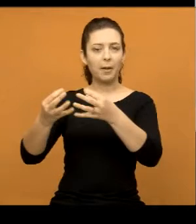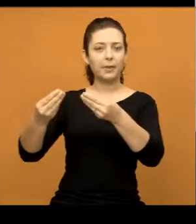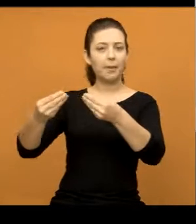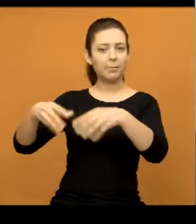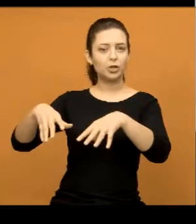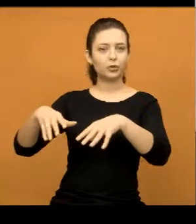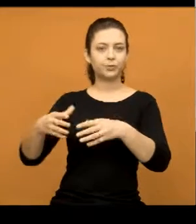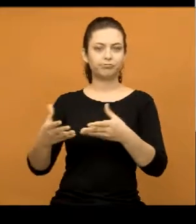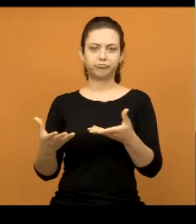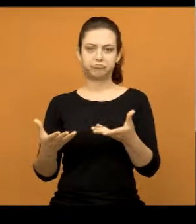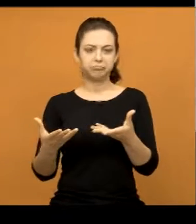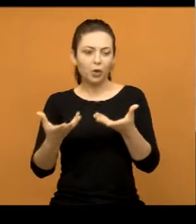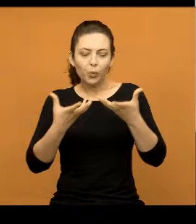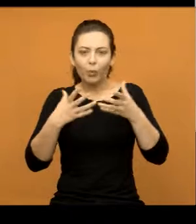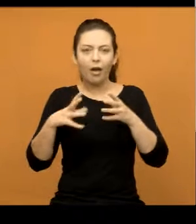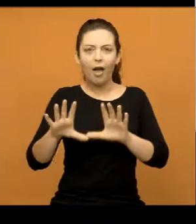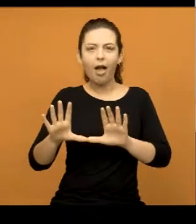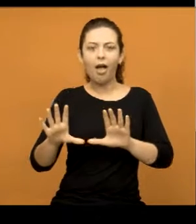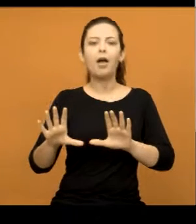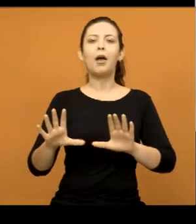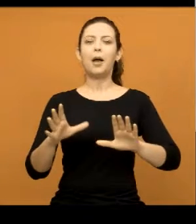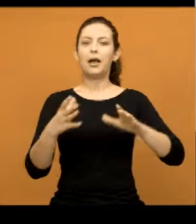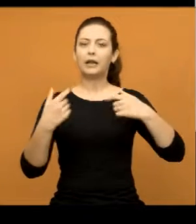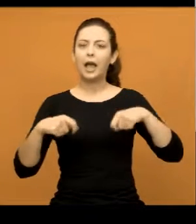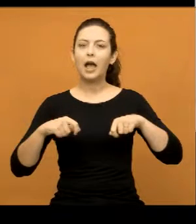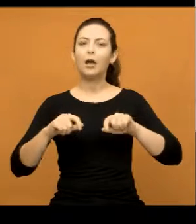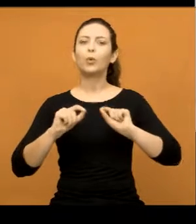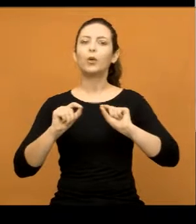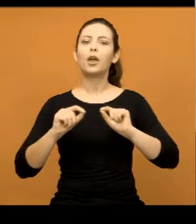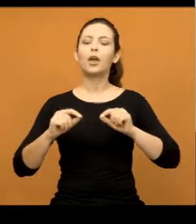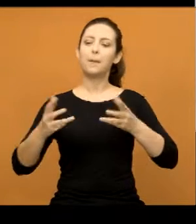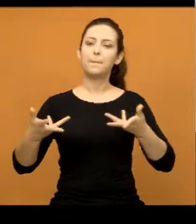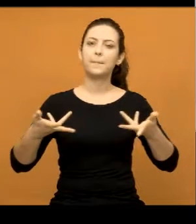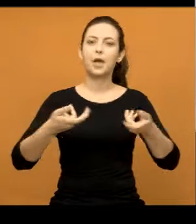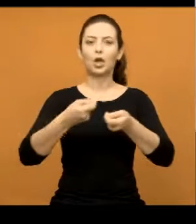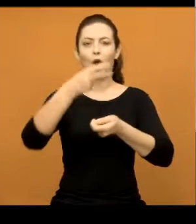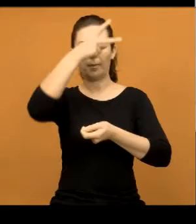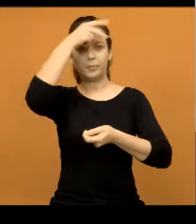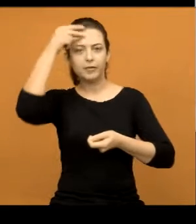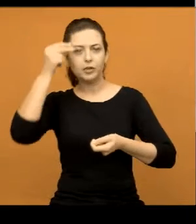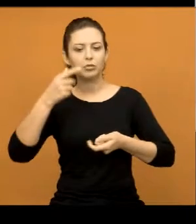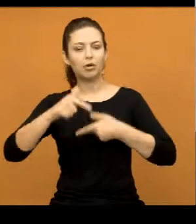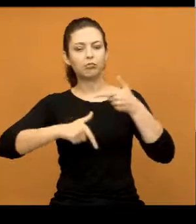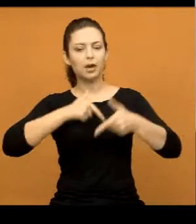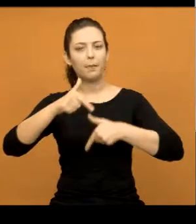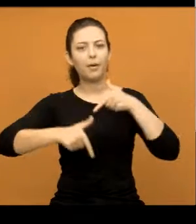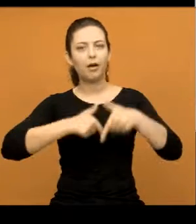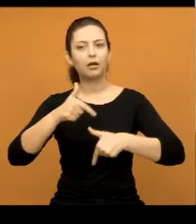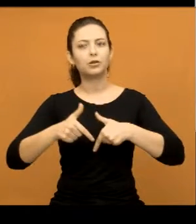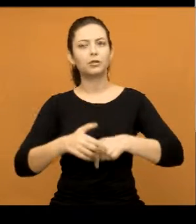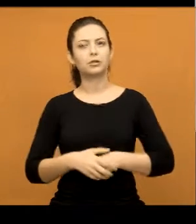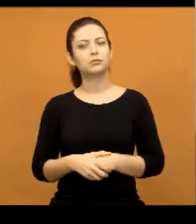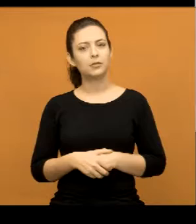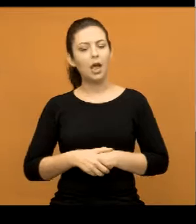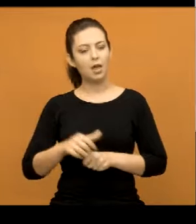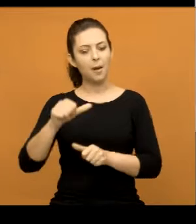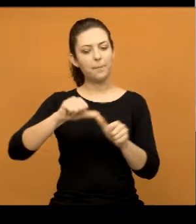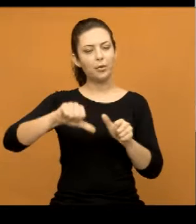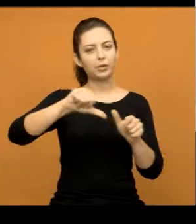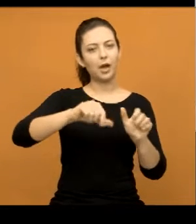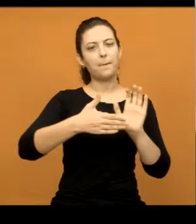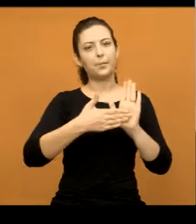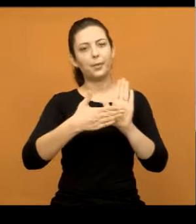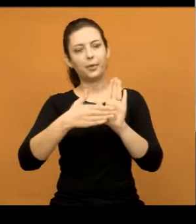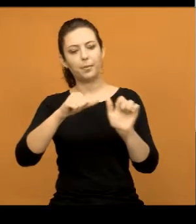Não é isso que a gente quer. A gente quer ver uma eficiência melhor no serviço público. Eu acho que essas mudanças que foram